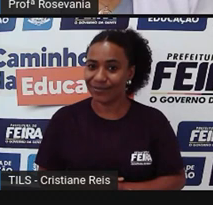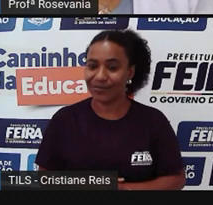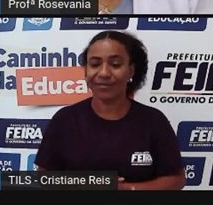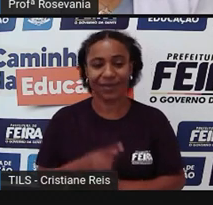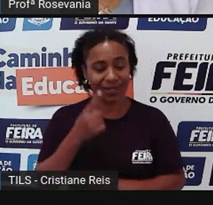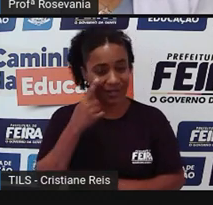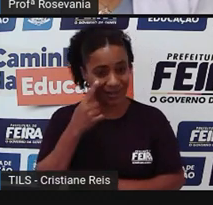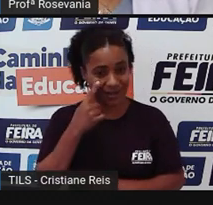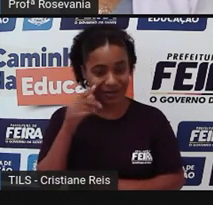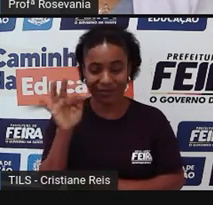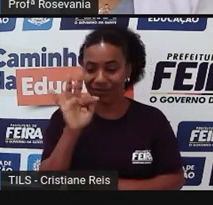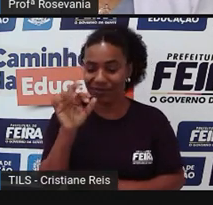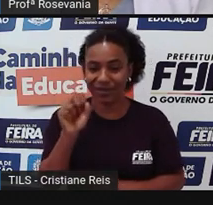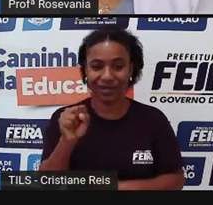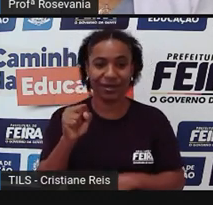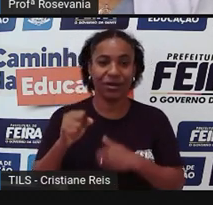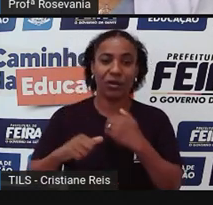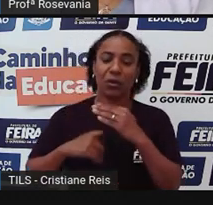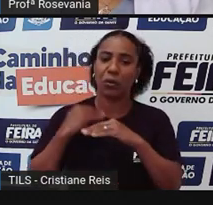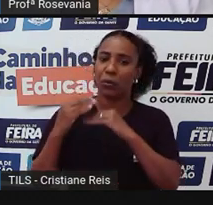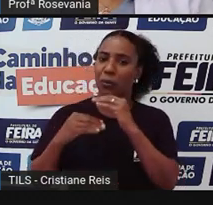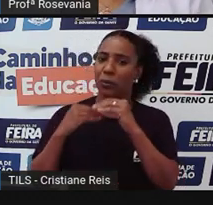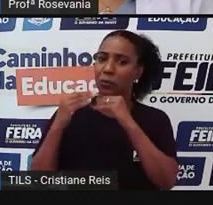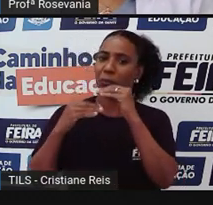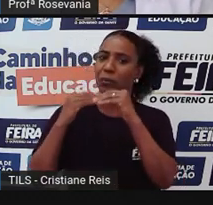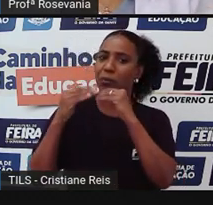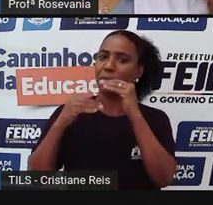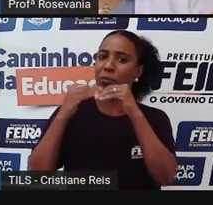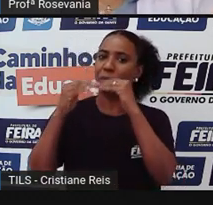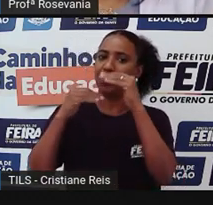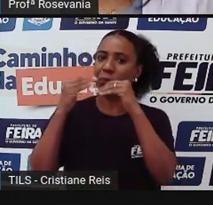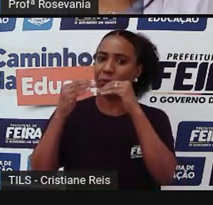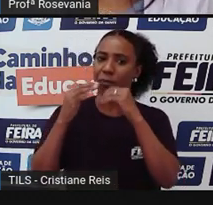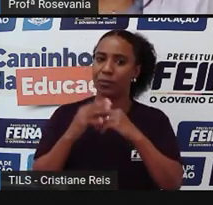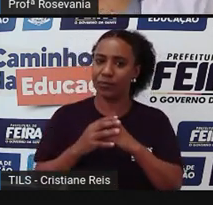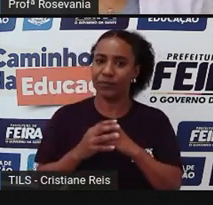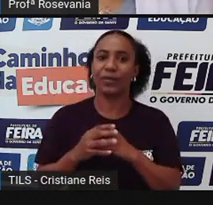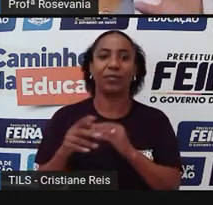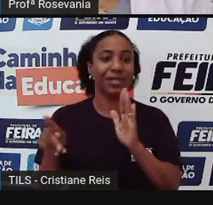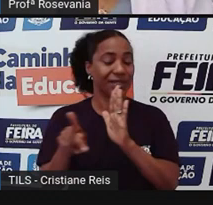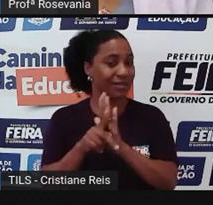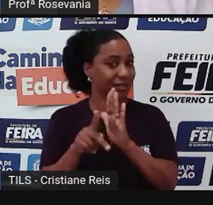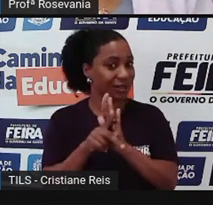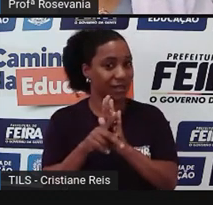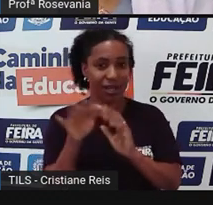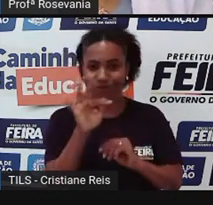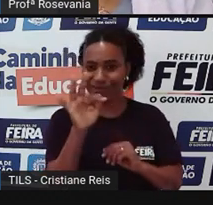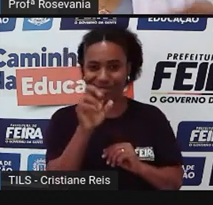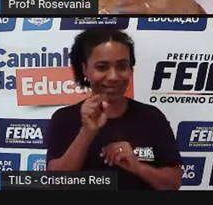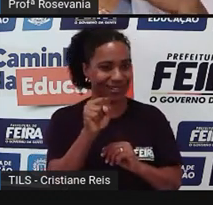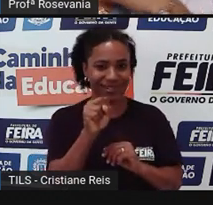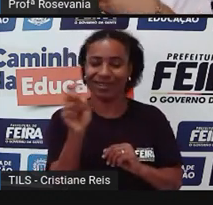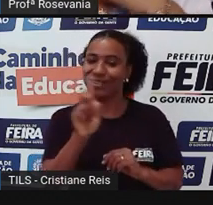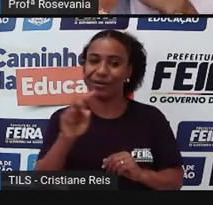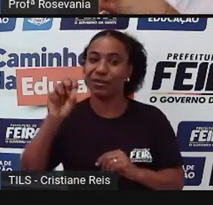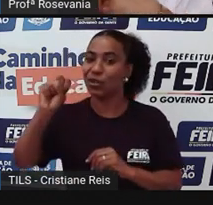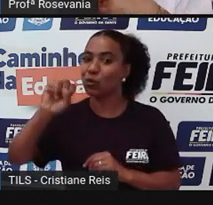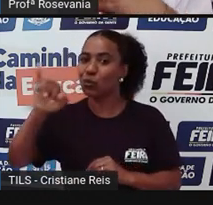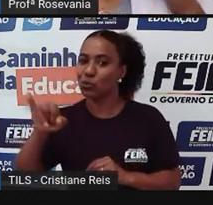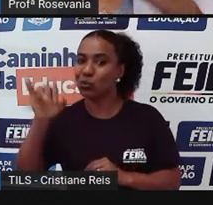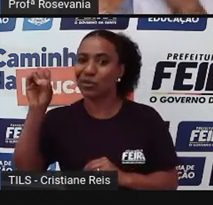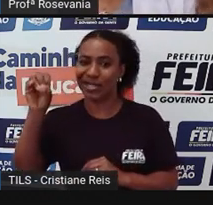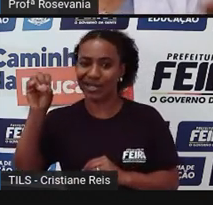se desenvolvendo isso aqui, mas a gente ainda pertencia à cachoeira. Não era a Feira de Santana ainda, não era nosso